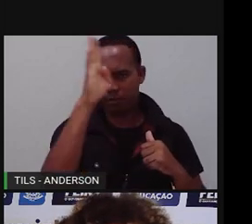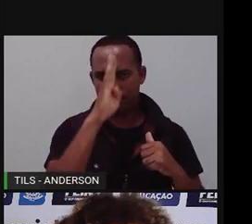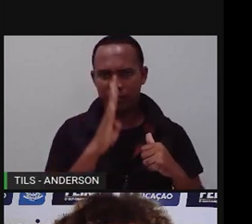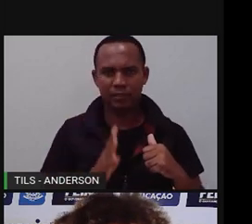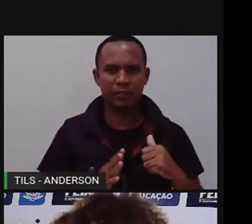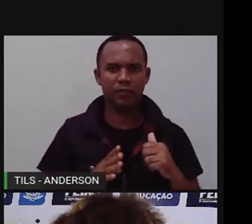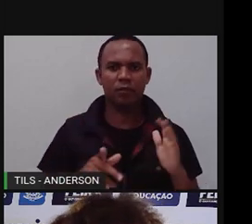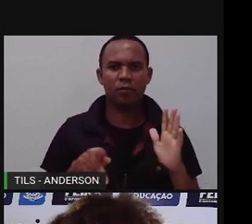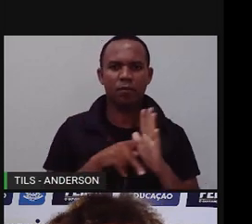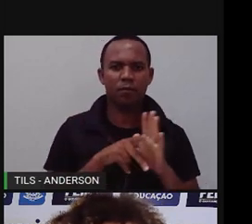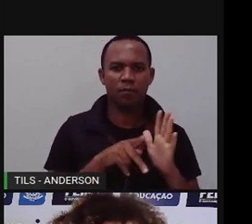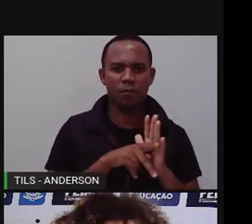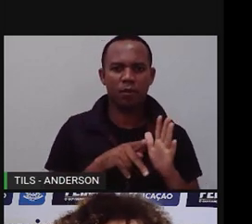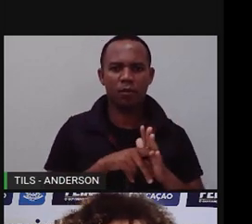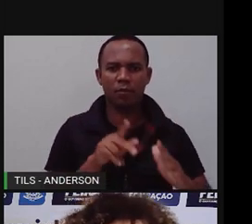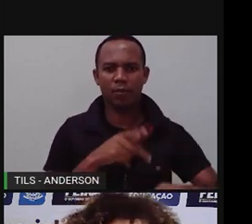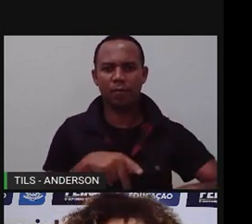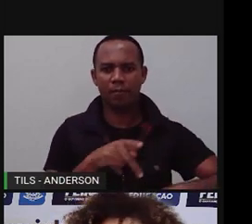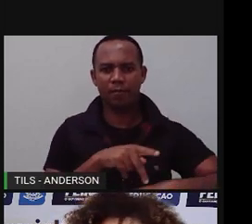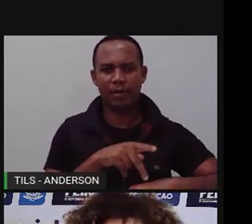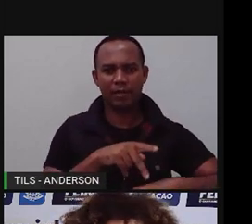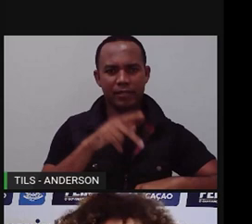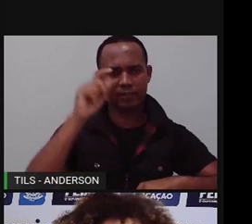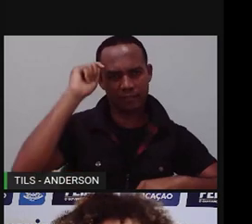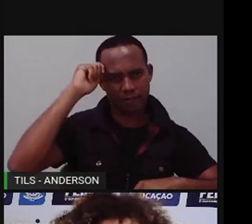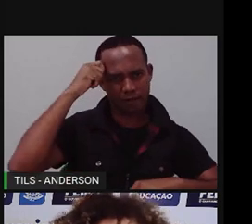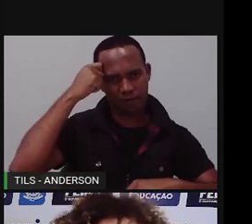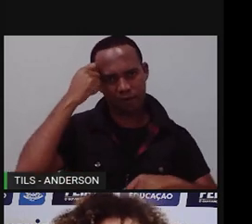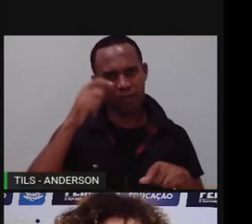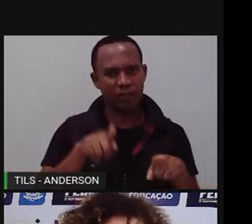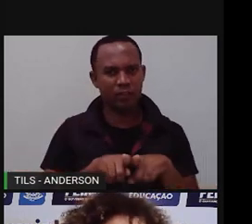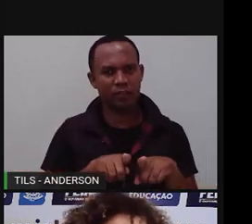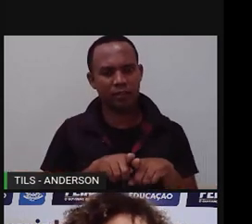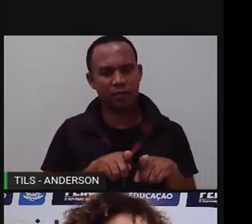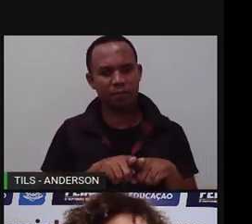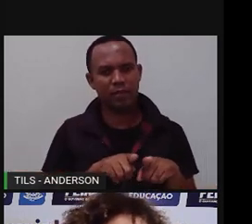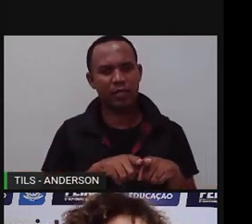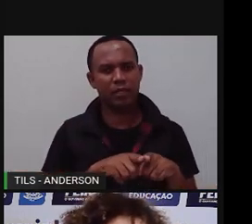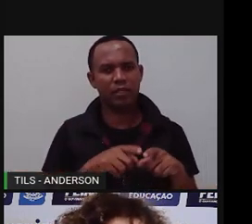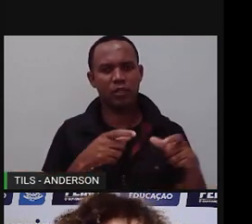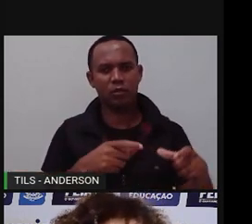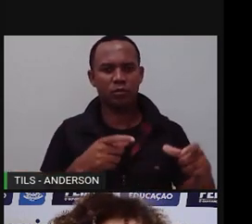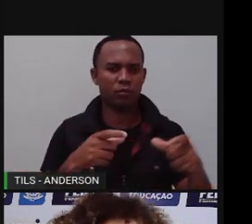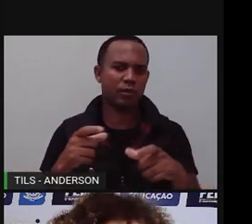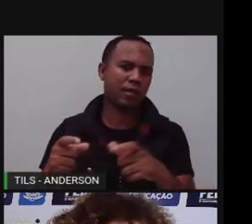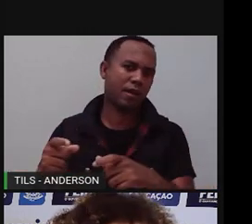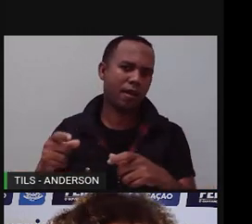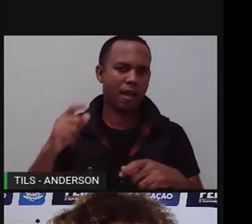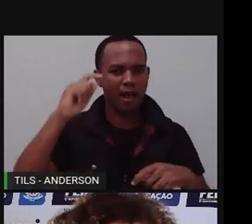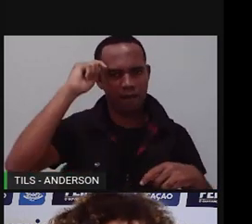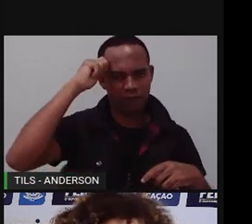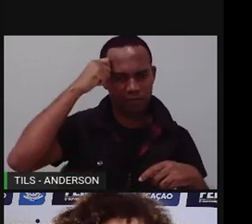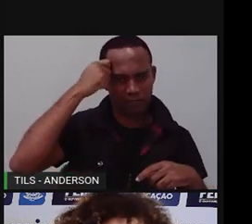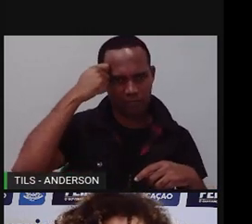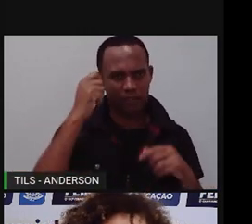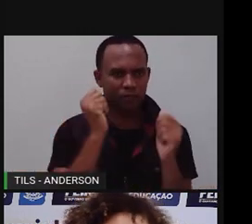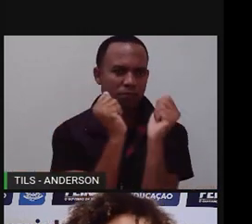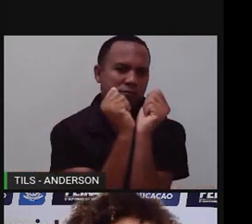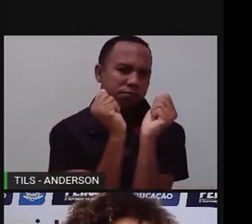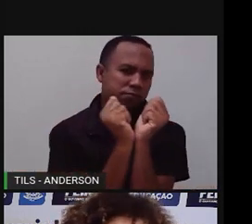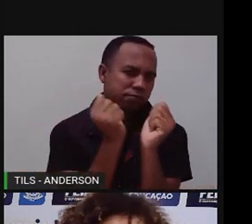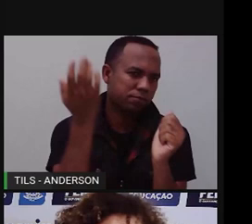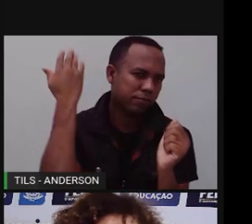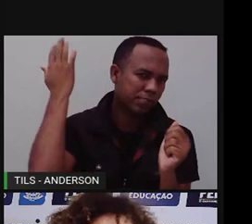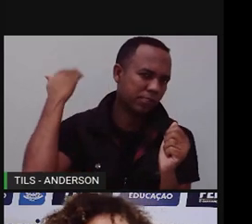ou referem-se a alguma prática, né? Desenvolvida pelos africanos escravizados que vieram para o